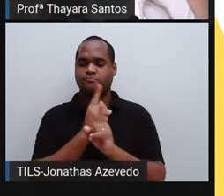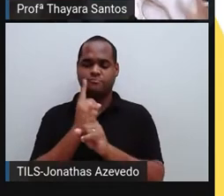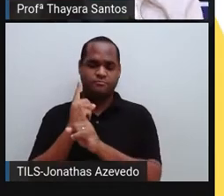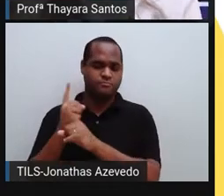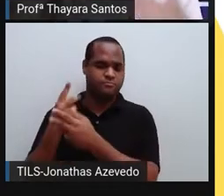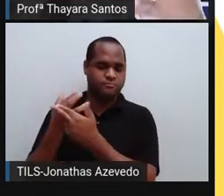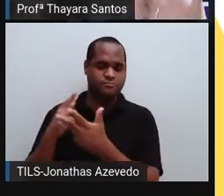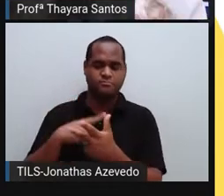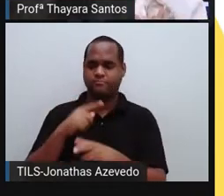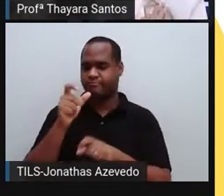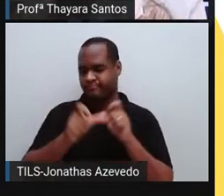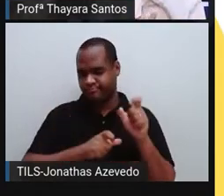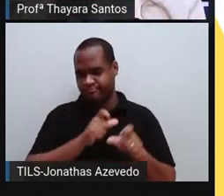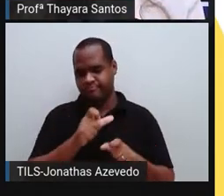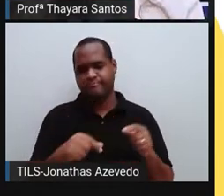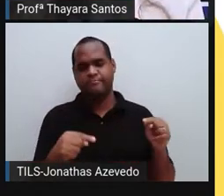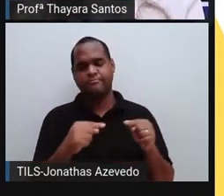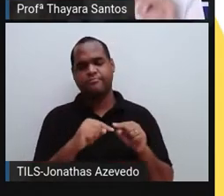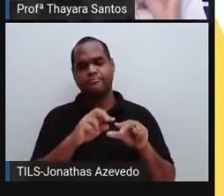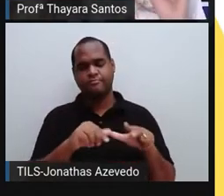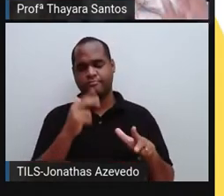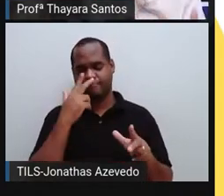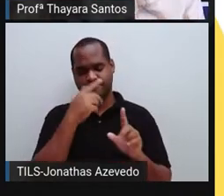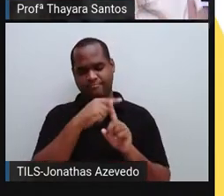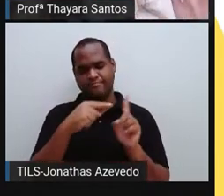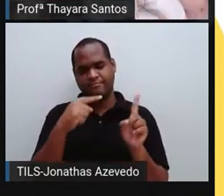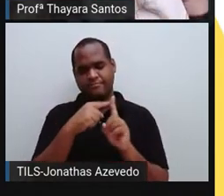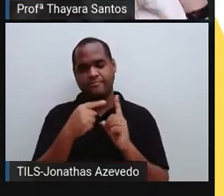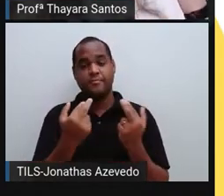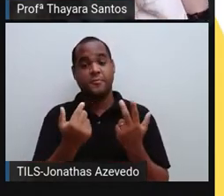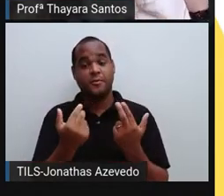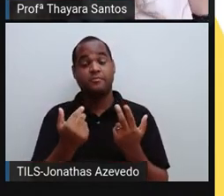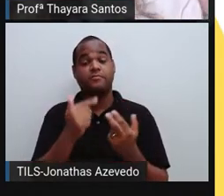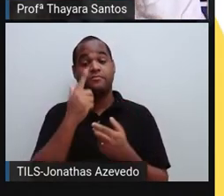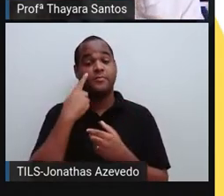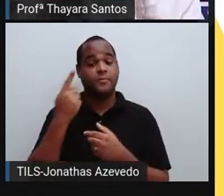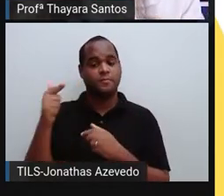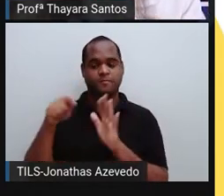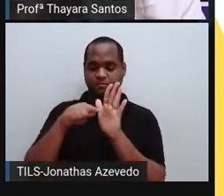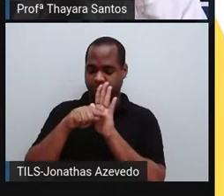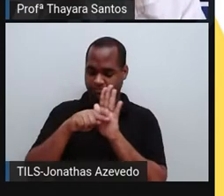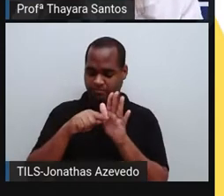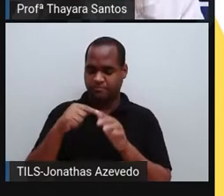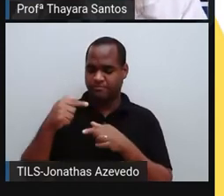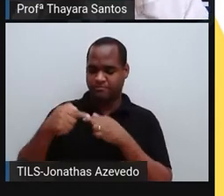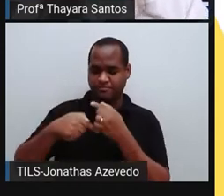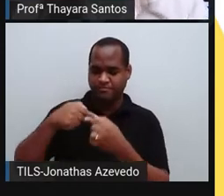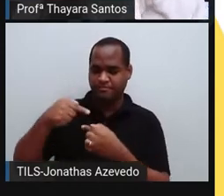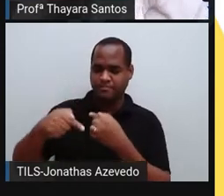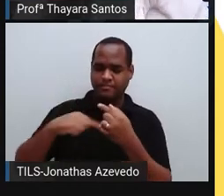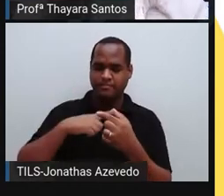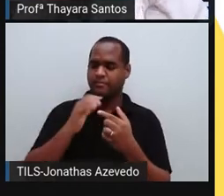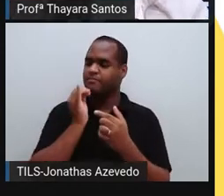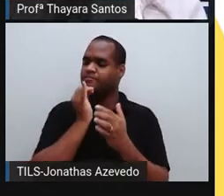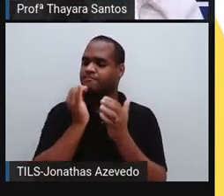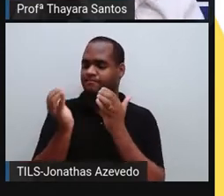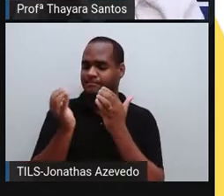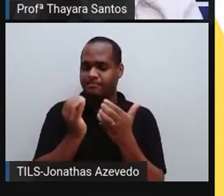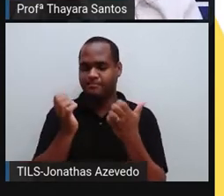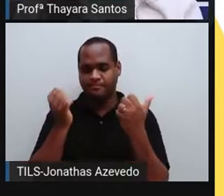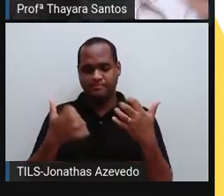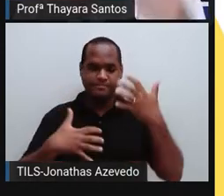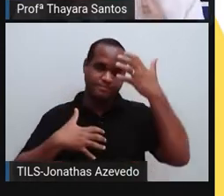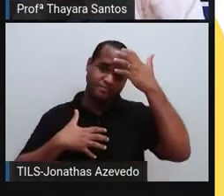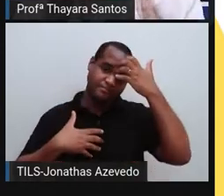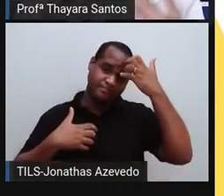organismos que tinham similaridade. E, além disso, se a gente faz uma análise genética comparando os chimpanzés com o ser